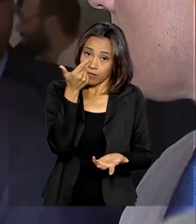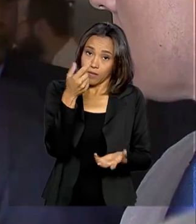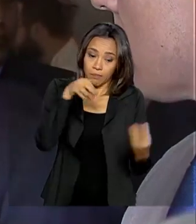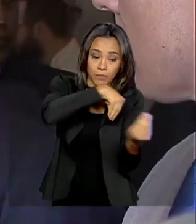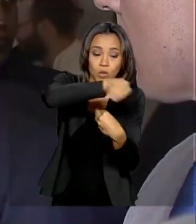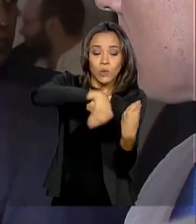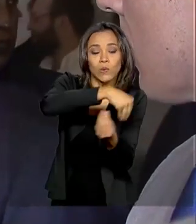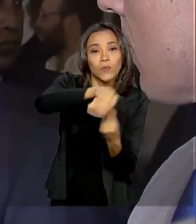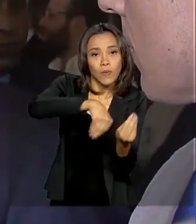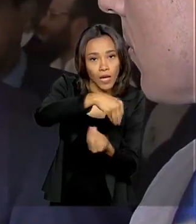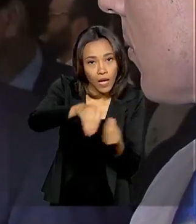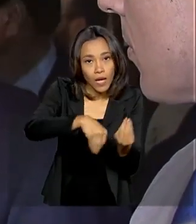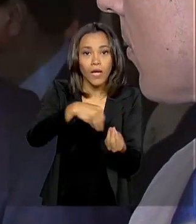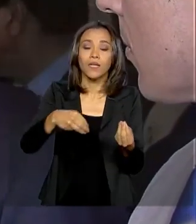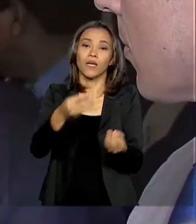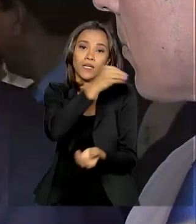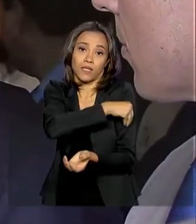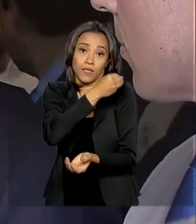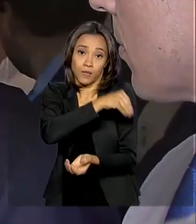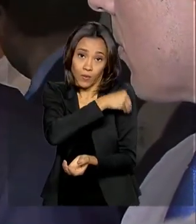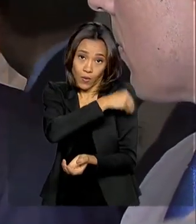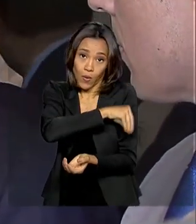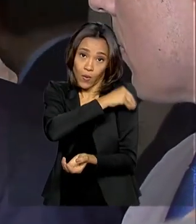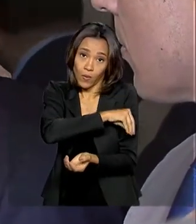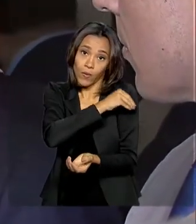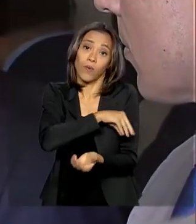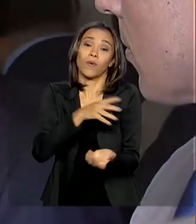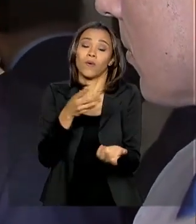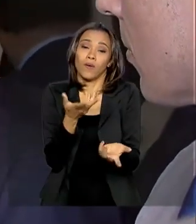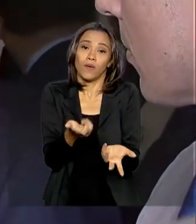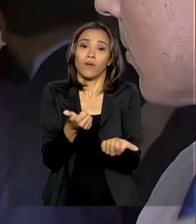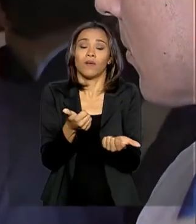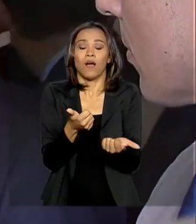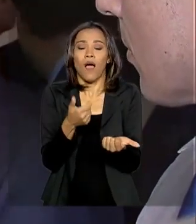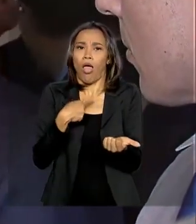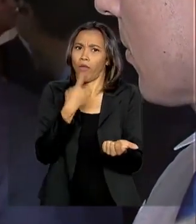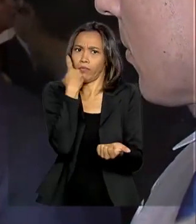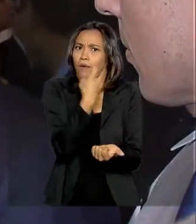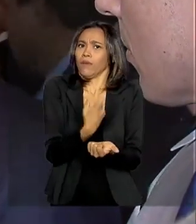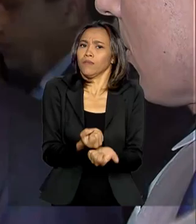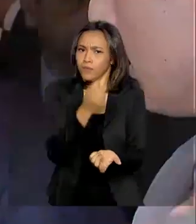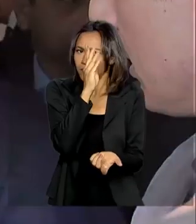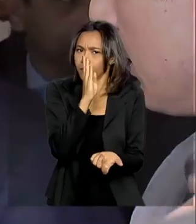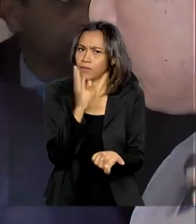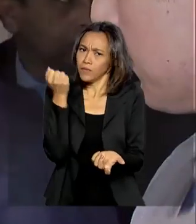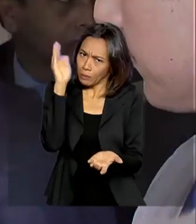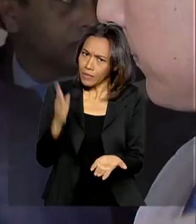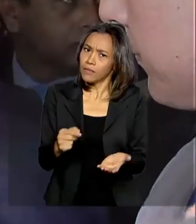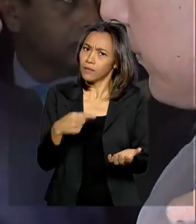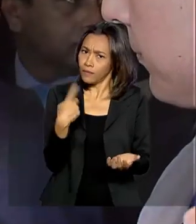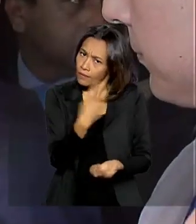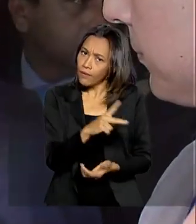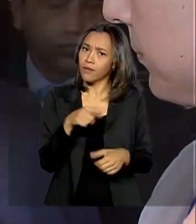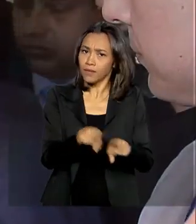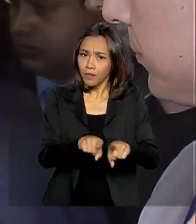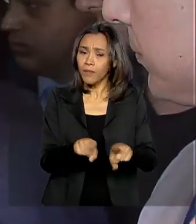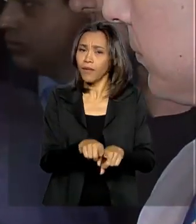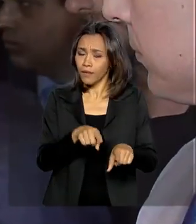o açúcar se equilibra no mundo. Aí isso é interesse nosso. Aí é deles também. Está um campo muito